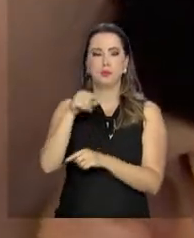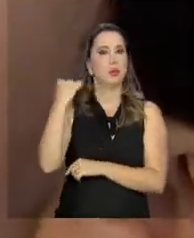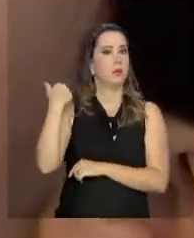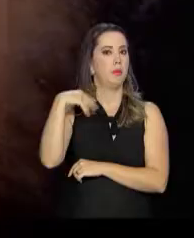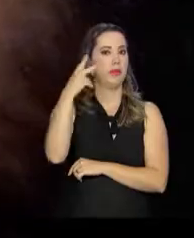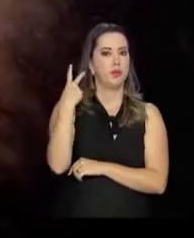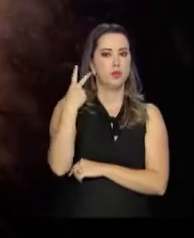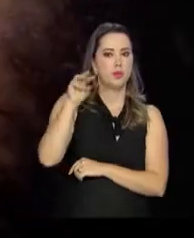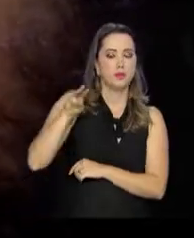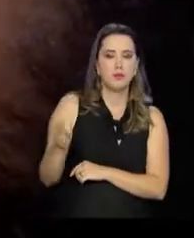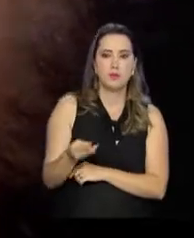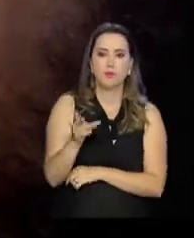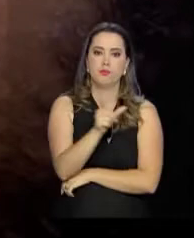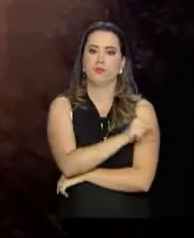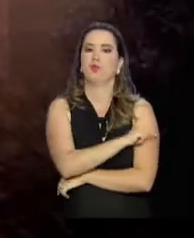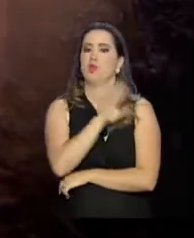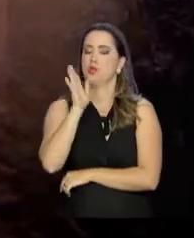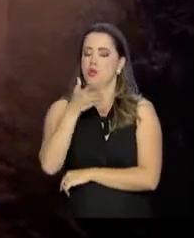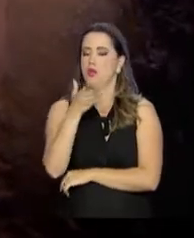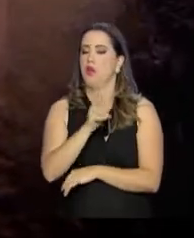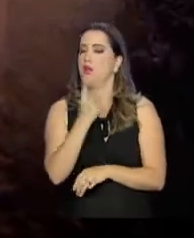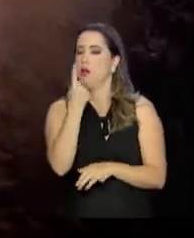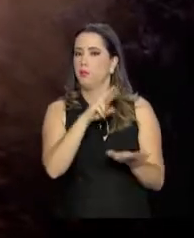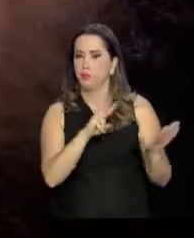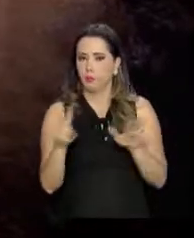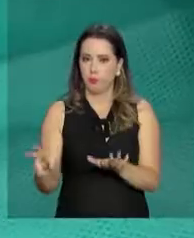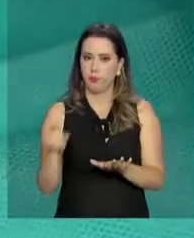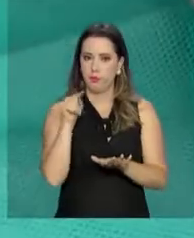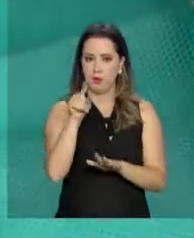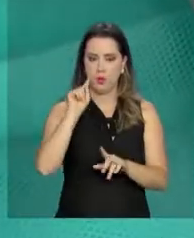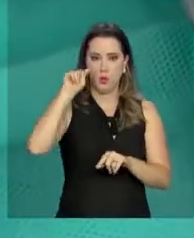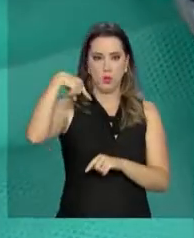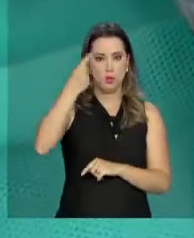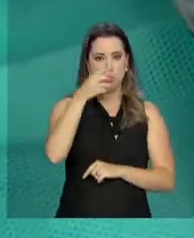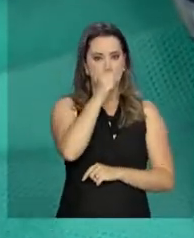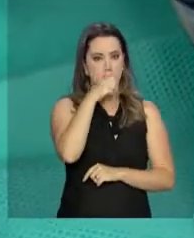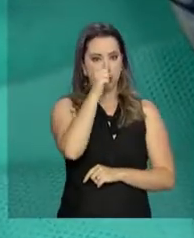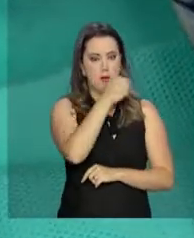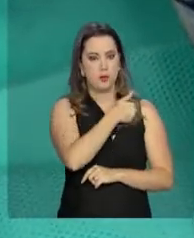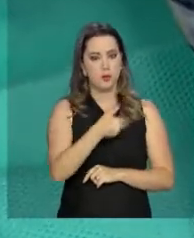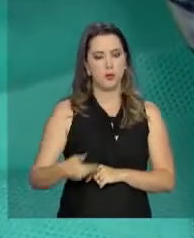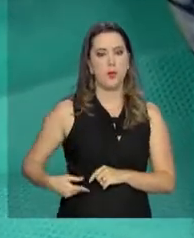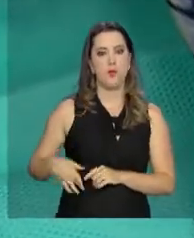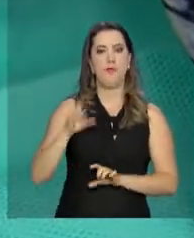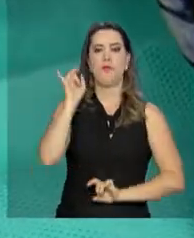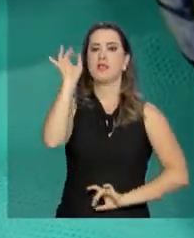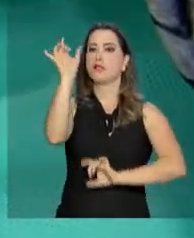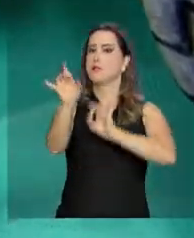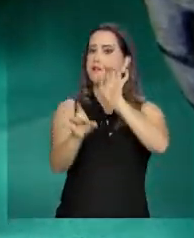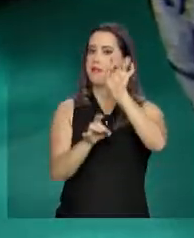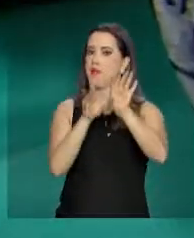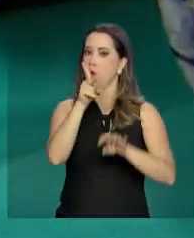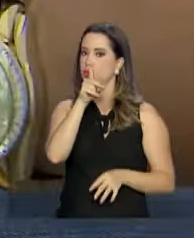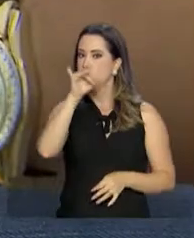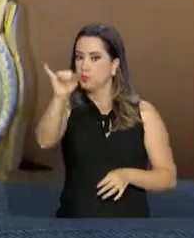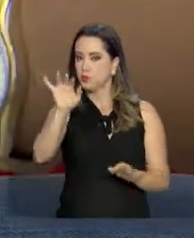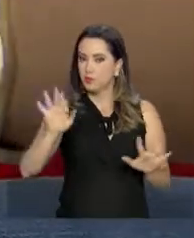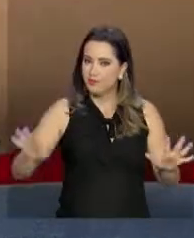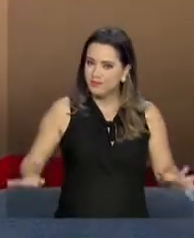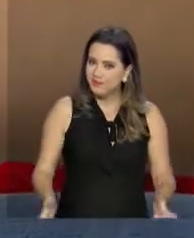vacinas foram aplicadas na primeira semana da campanha. No próximo sábado, o governo realiza o dia D da mobilização.